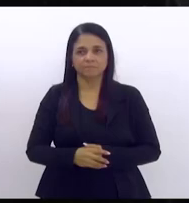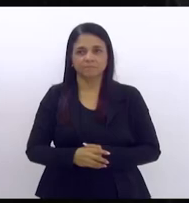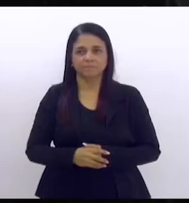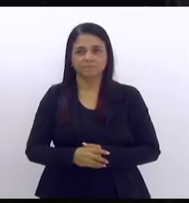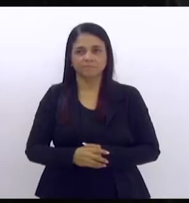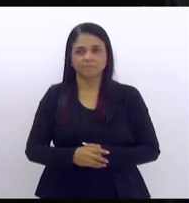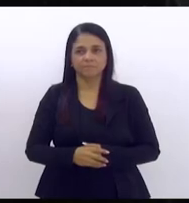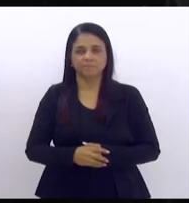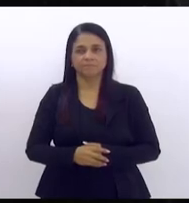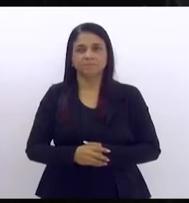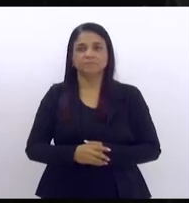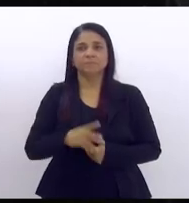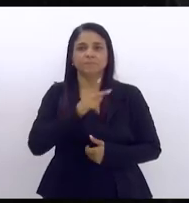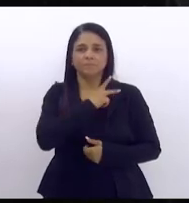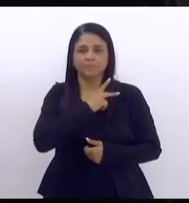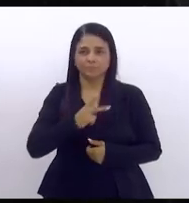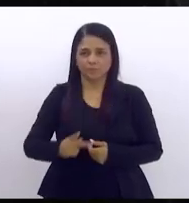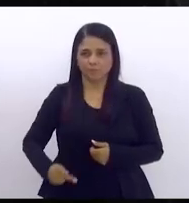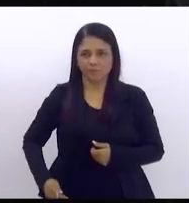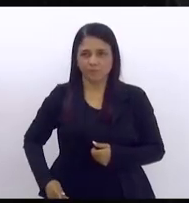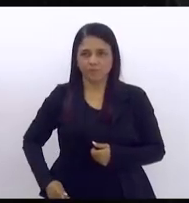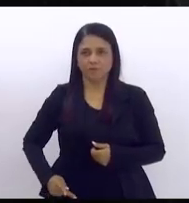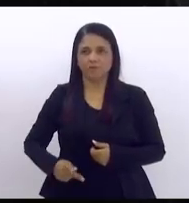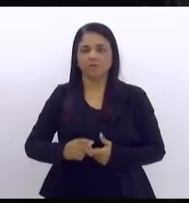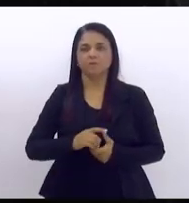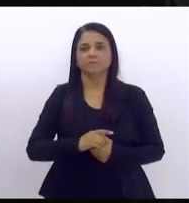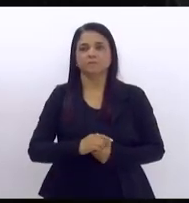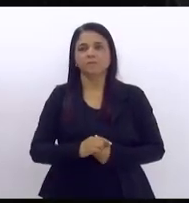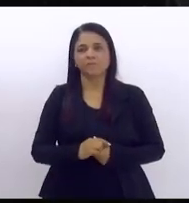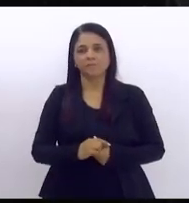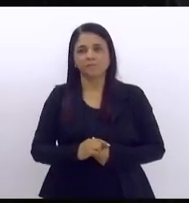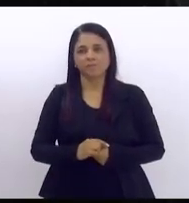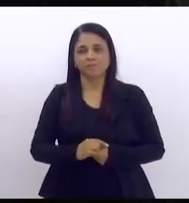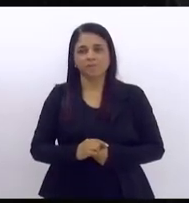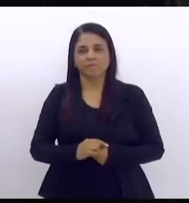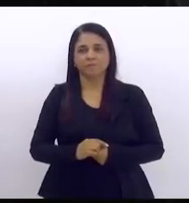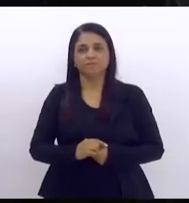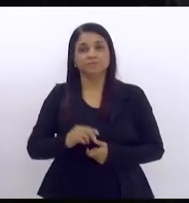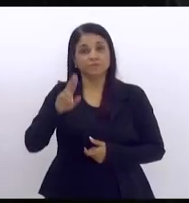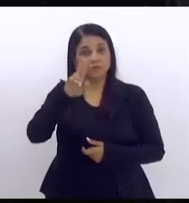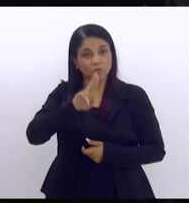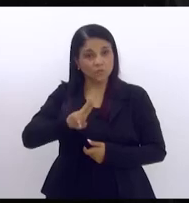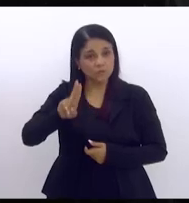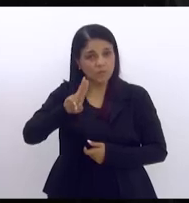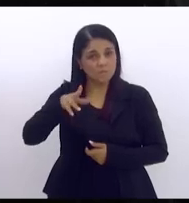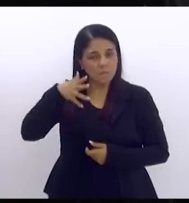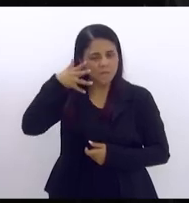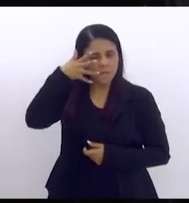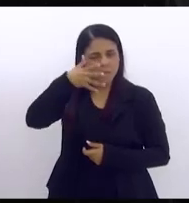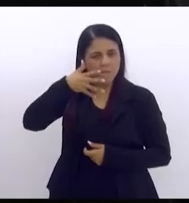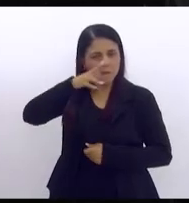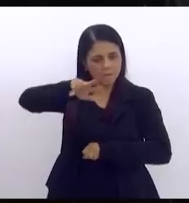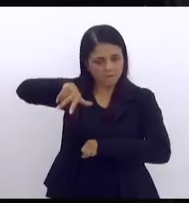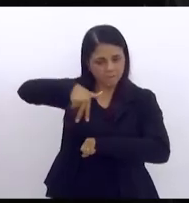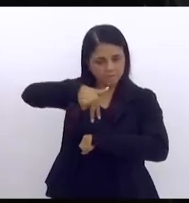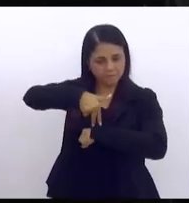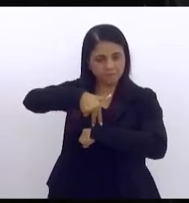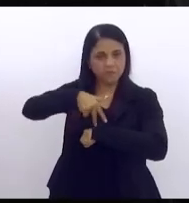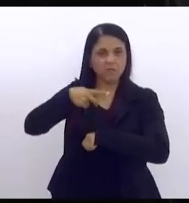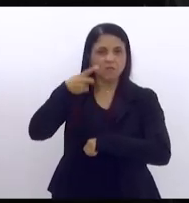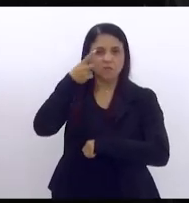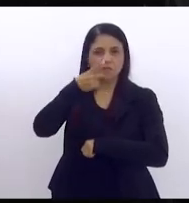presidente Val da Seaz vou usar aqui a palavra como deputado